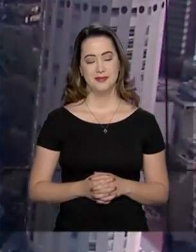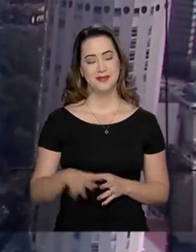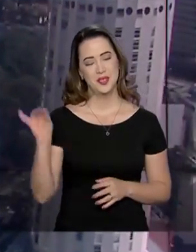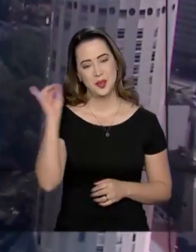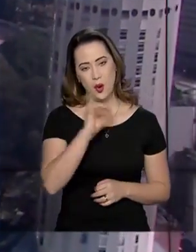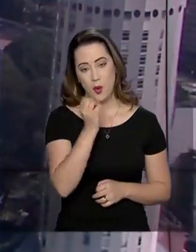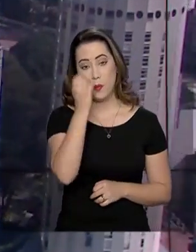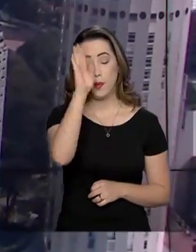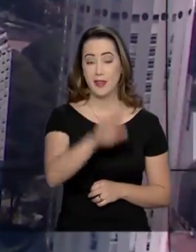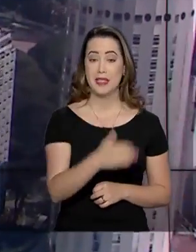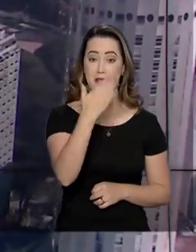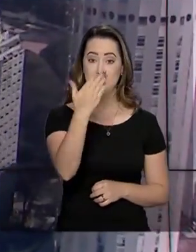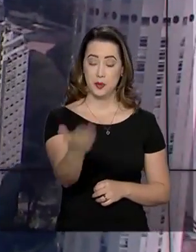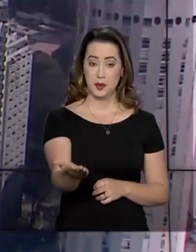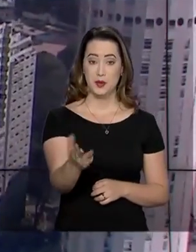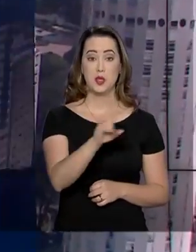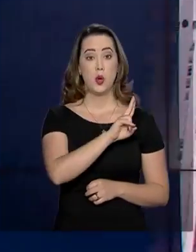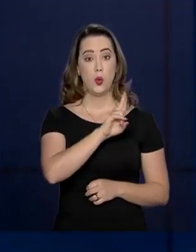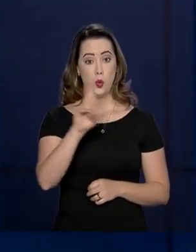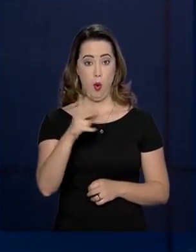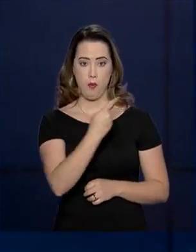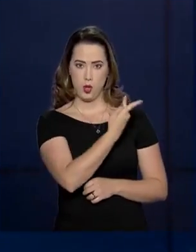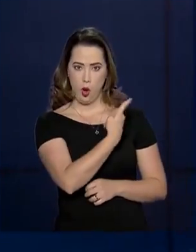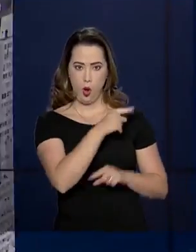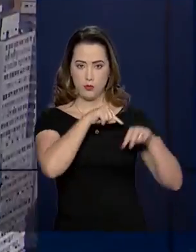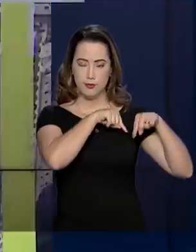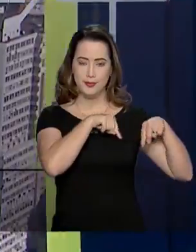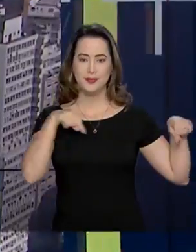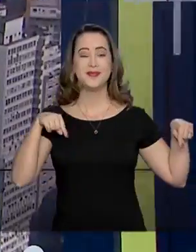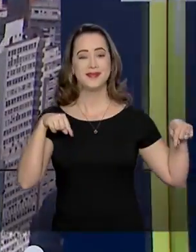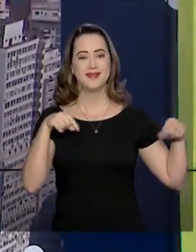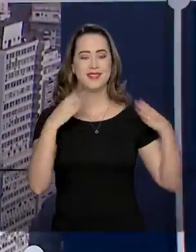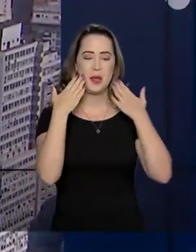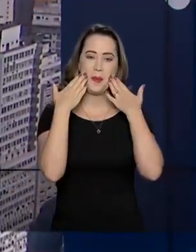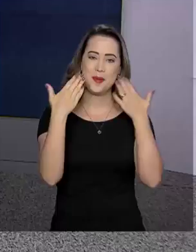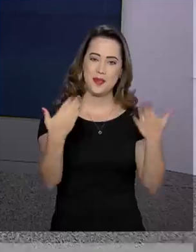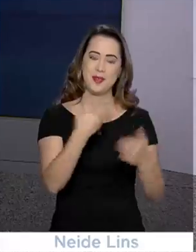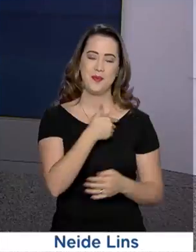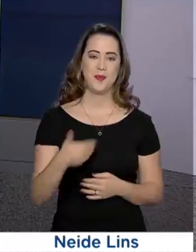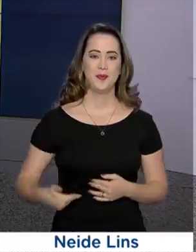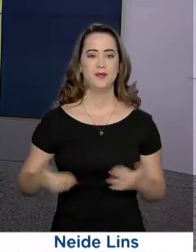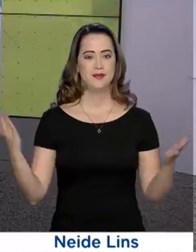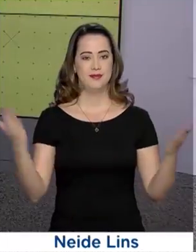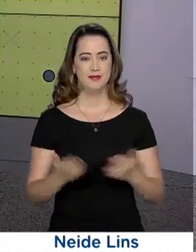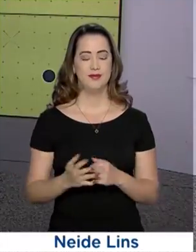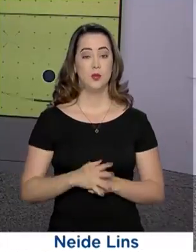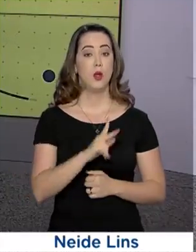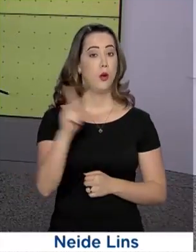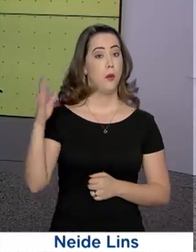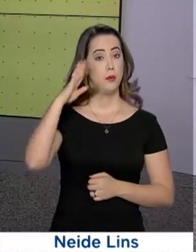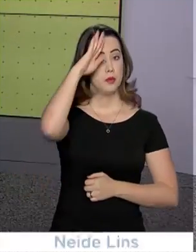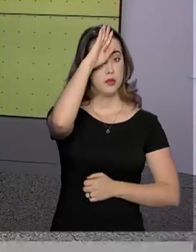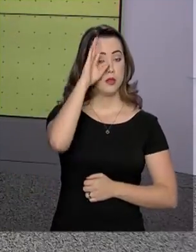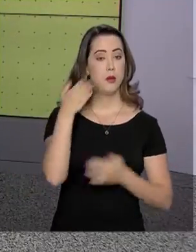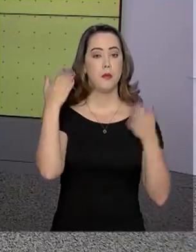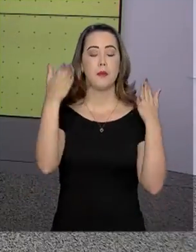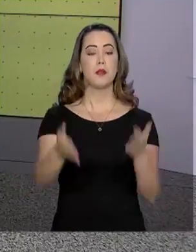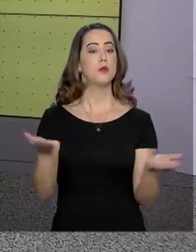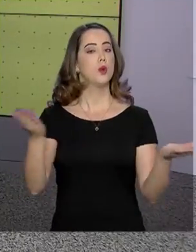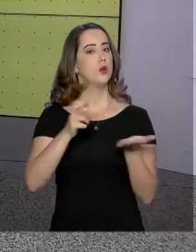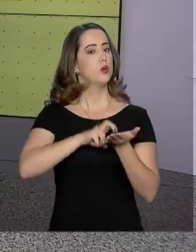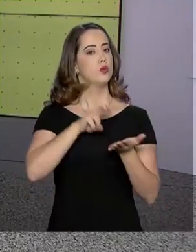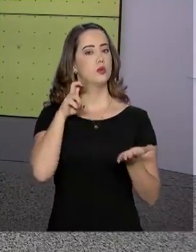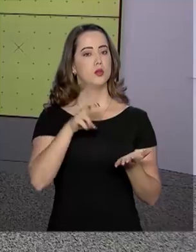Olá, boa tarde para você. Eu sou Roberto Camargo e está no ar o Governo Agora. O presidente Jair Bolsonaro participou